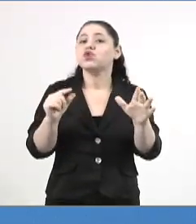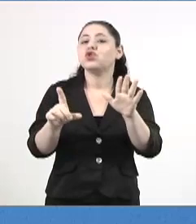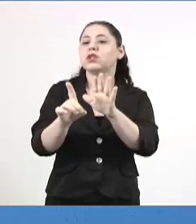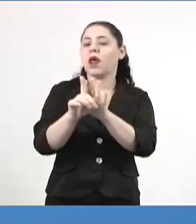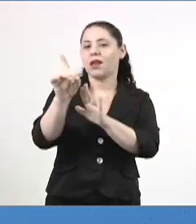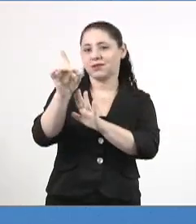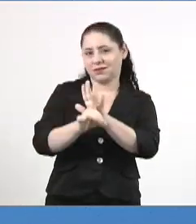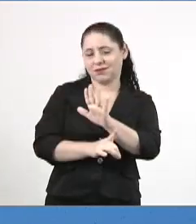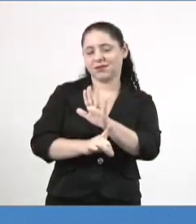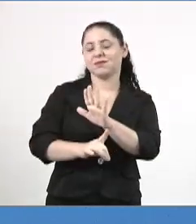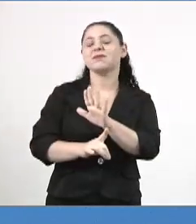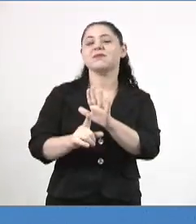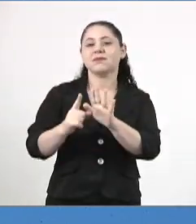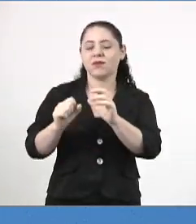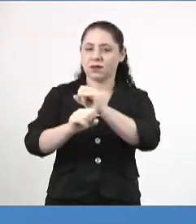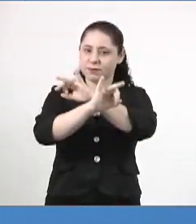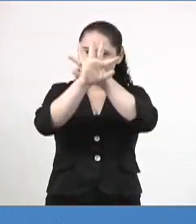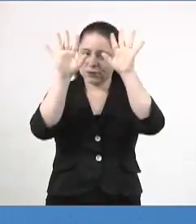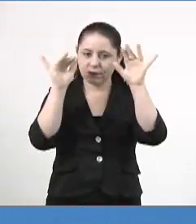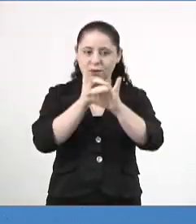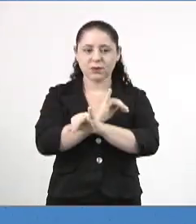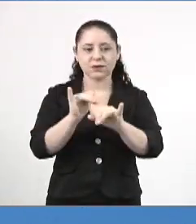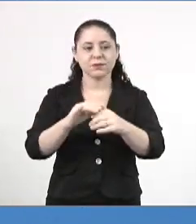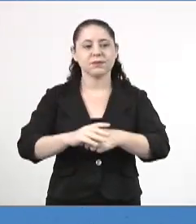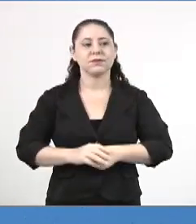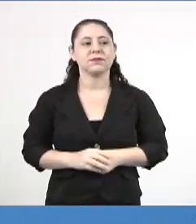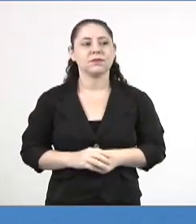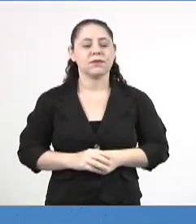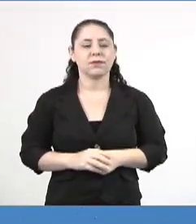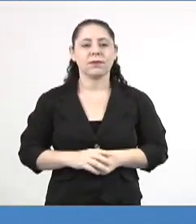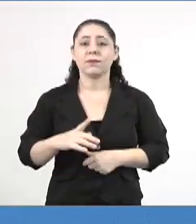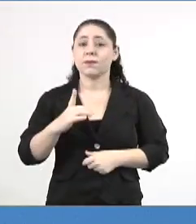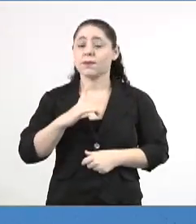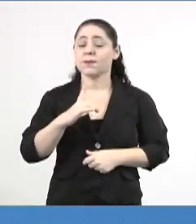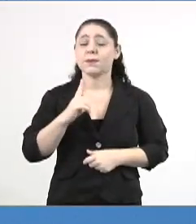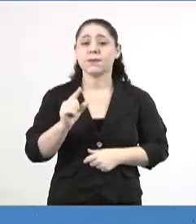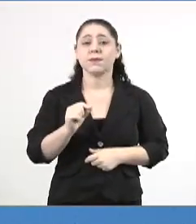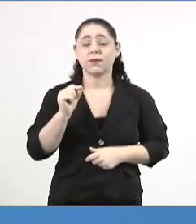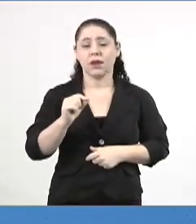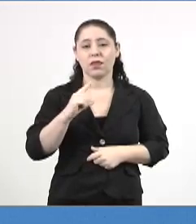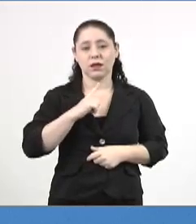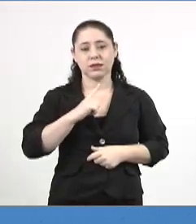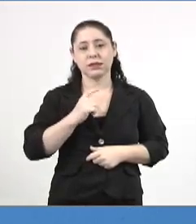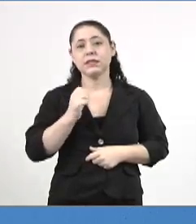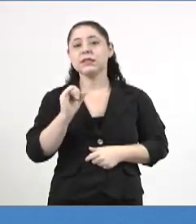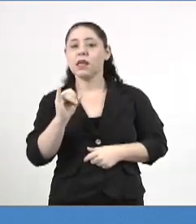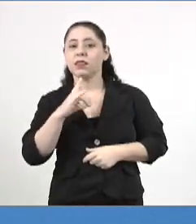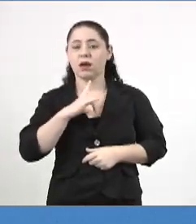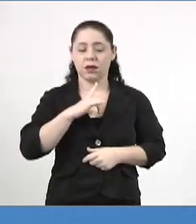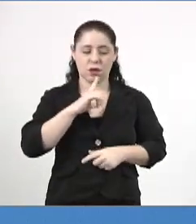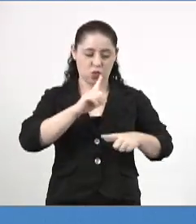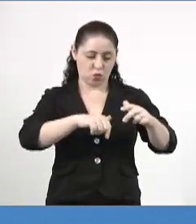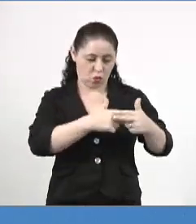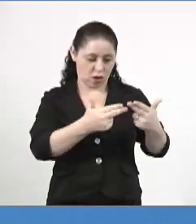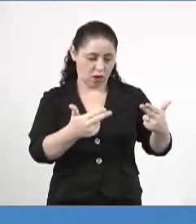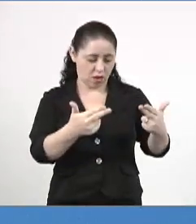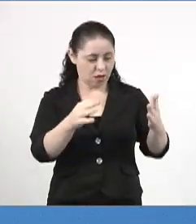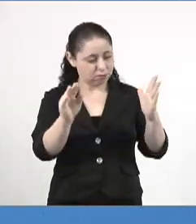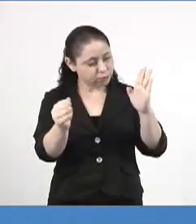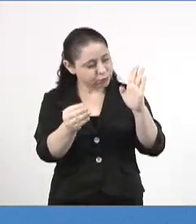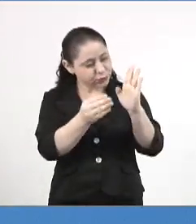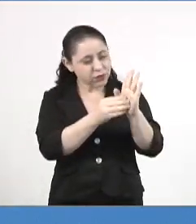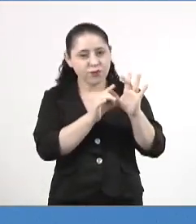clara e adequada ao consumidor sul-mato-grossense sobre a existência das substâncias nos produtos e embalagens aqui